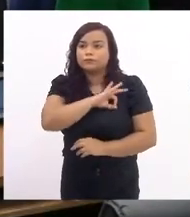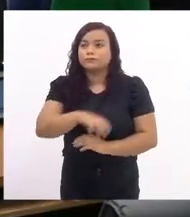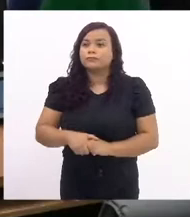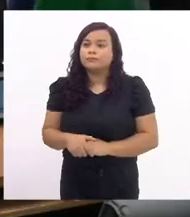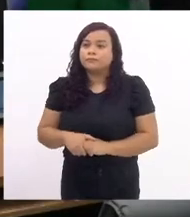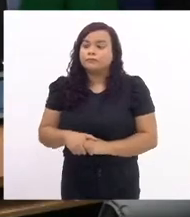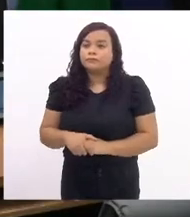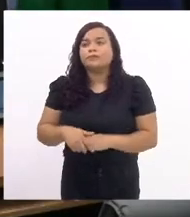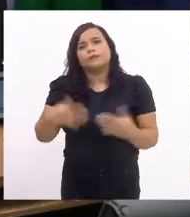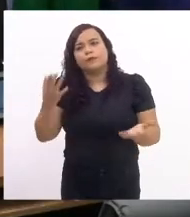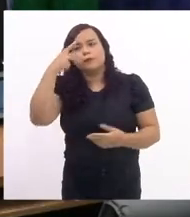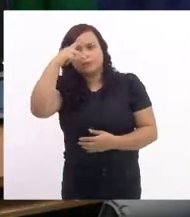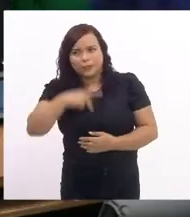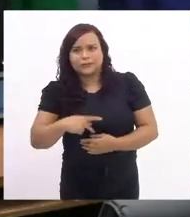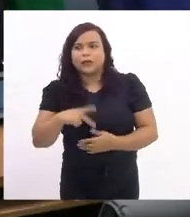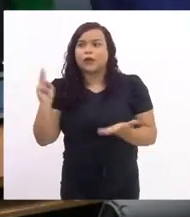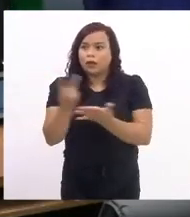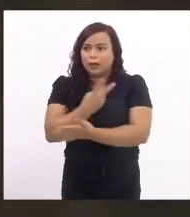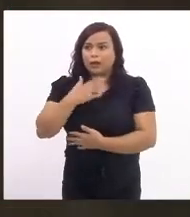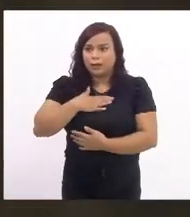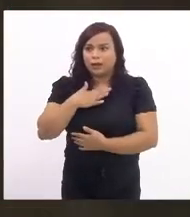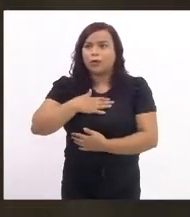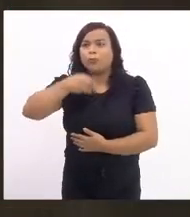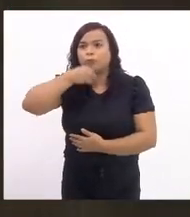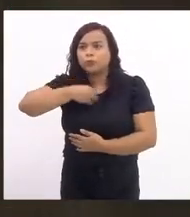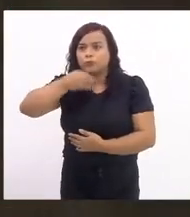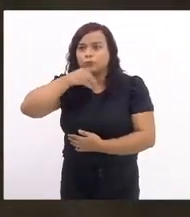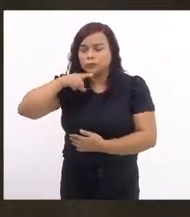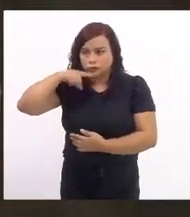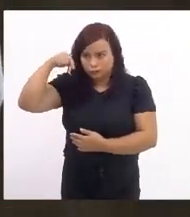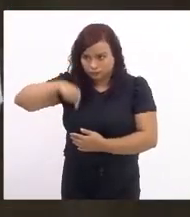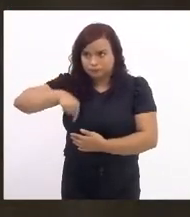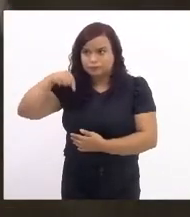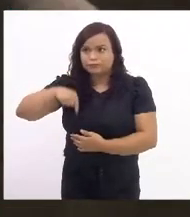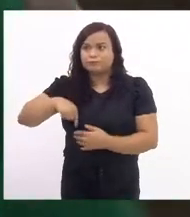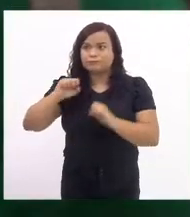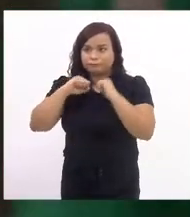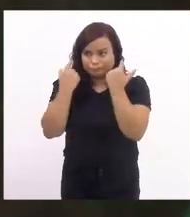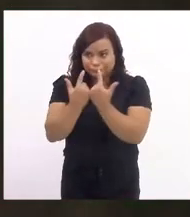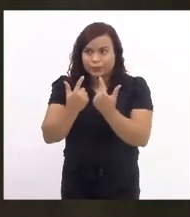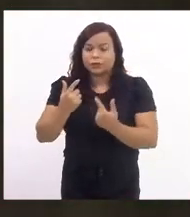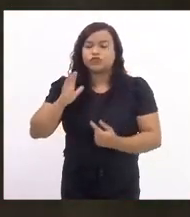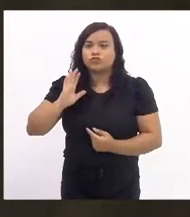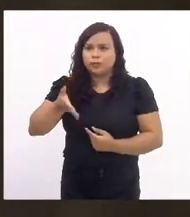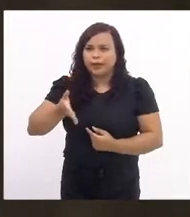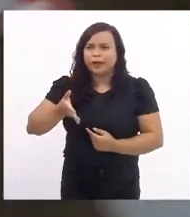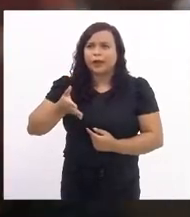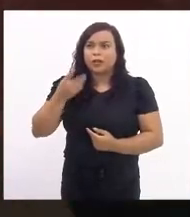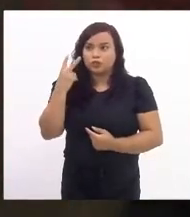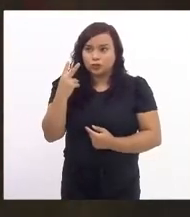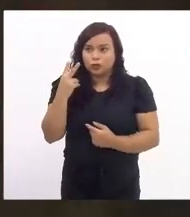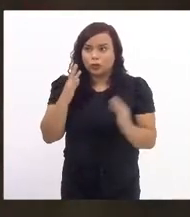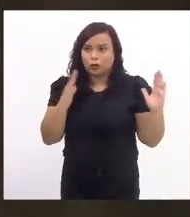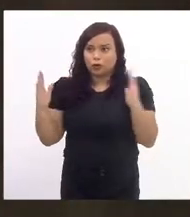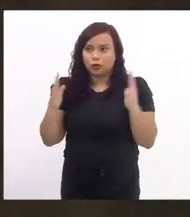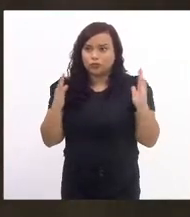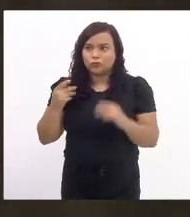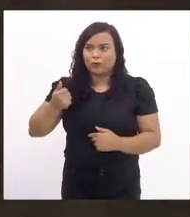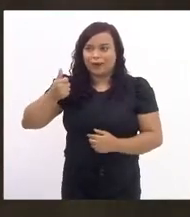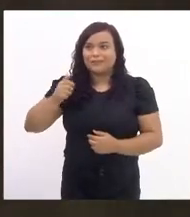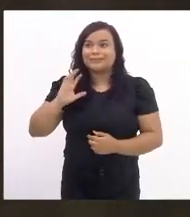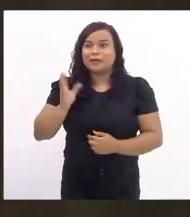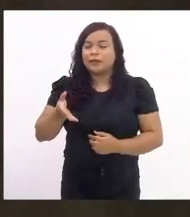Presidente, tive a oportunidade nessa casa, nesses quase dois mandatos, de presidir tanto a